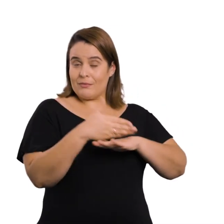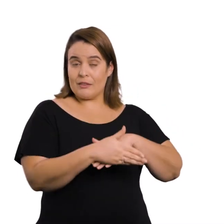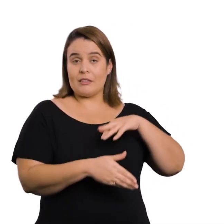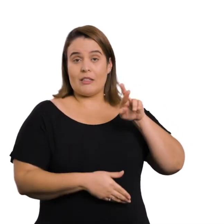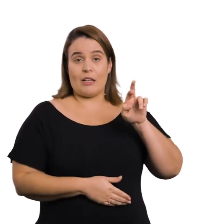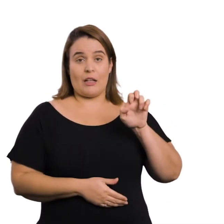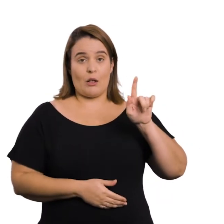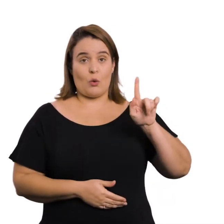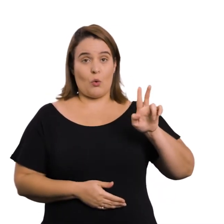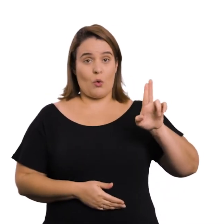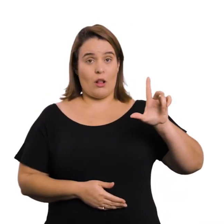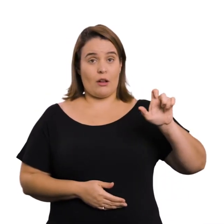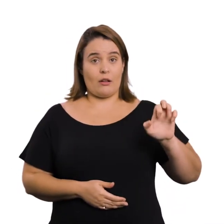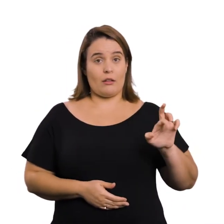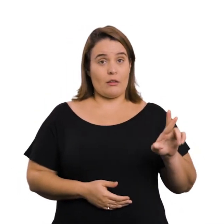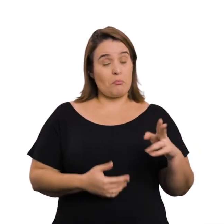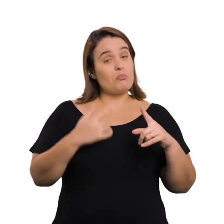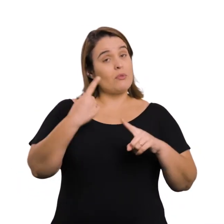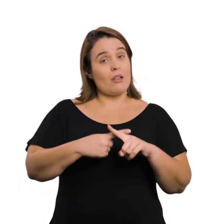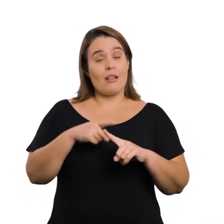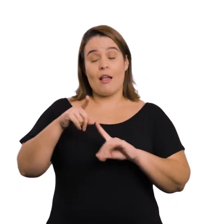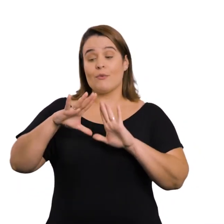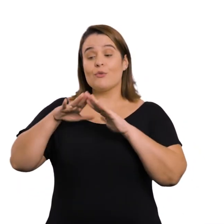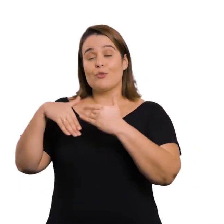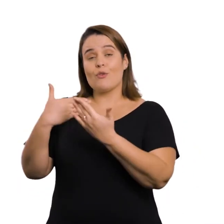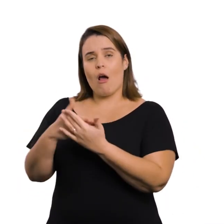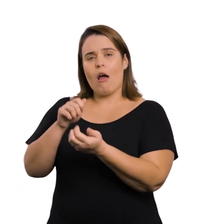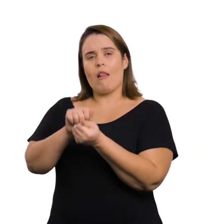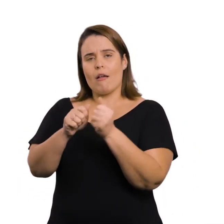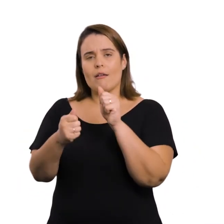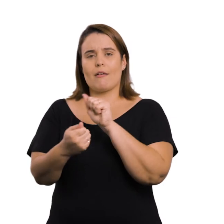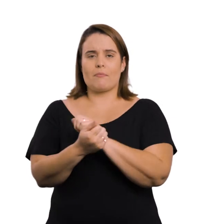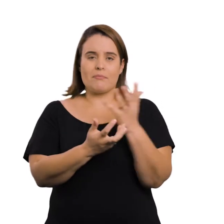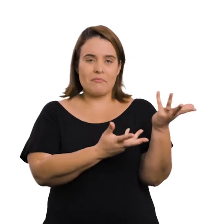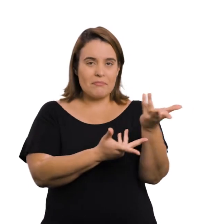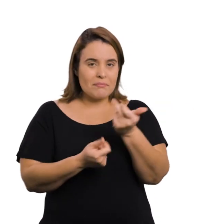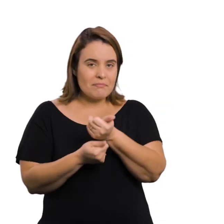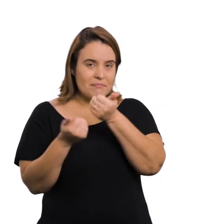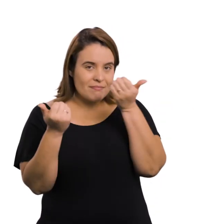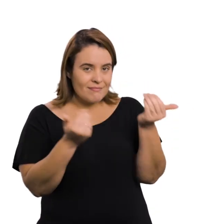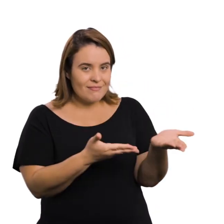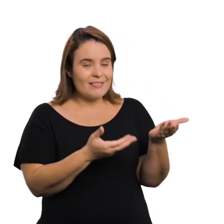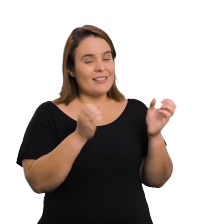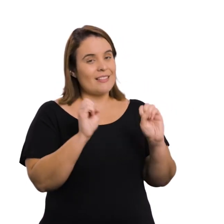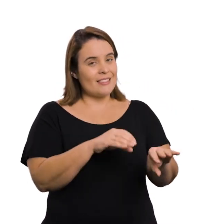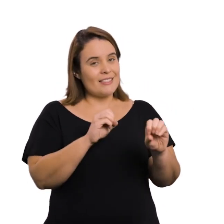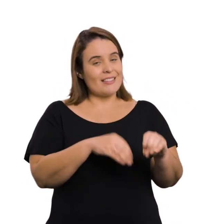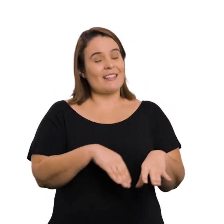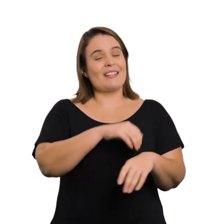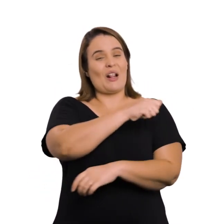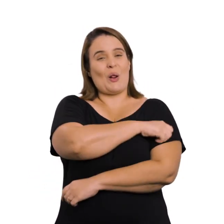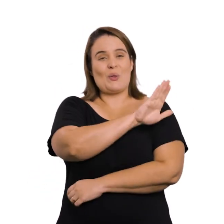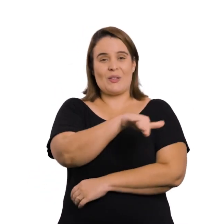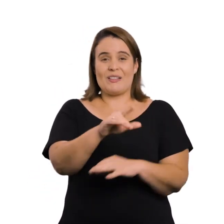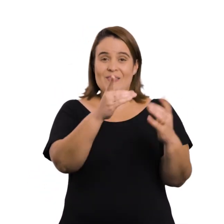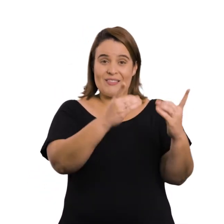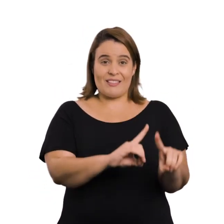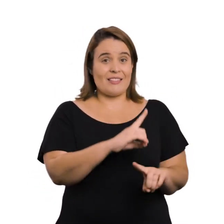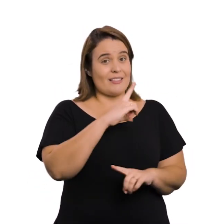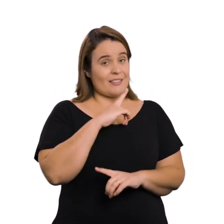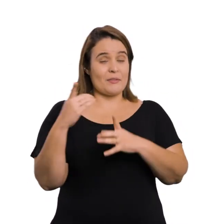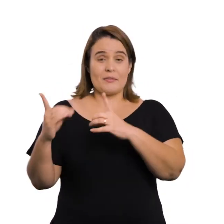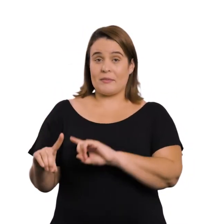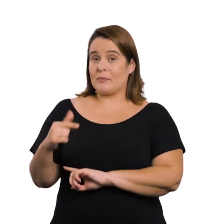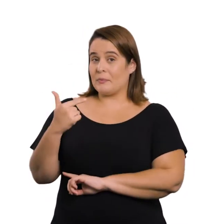se preparar para ir à escola regular Pois a escola e os professores se modificam para acolher e ensinar alunos